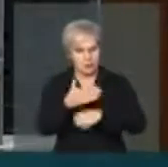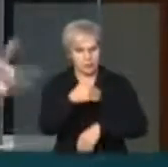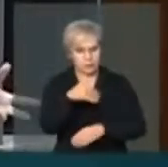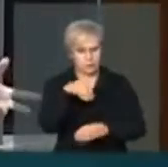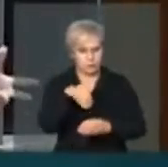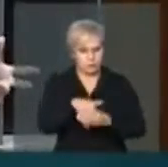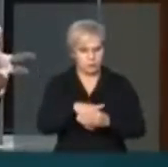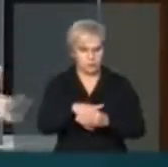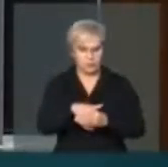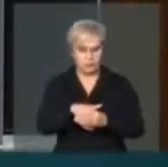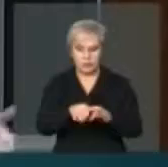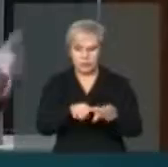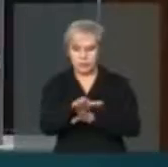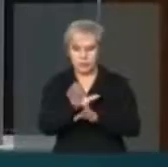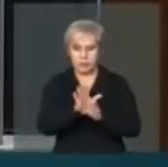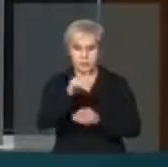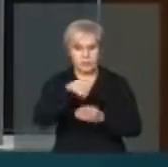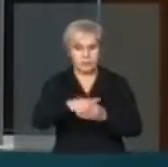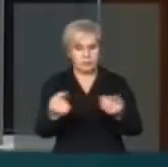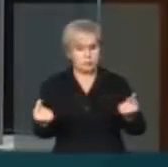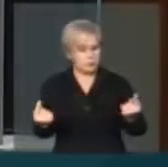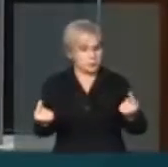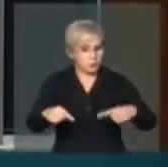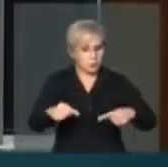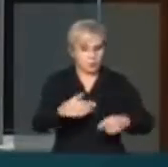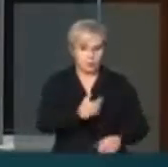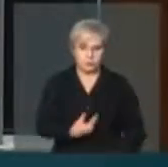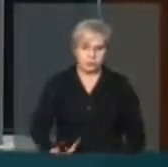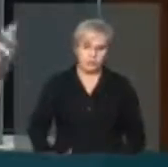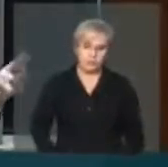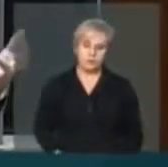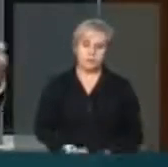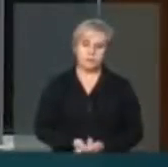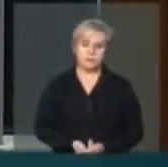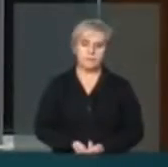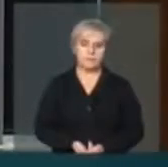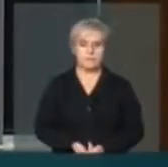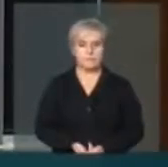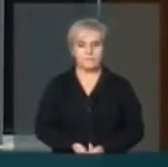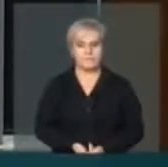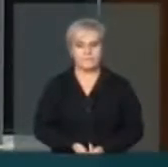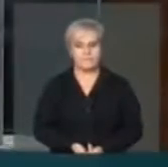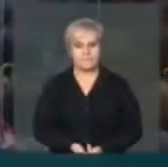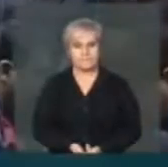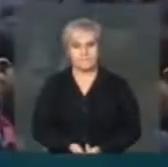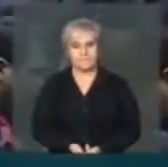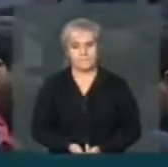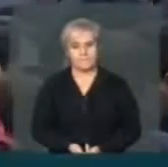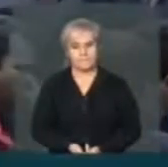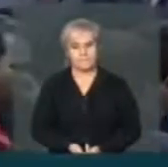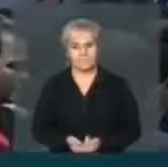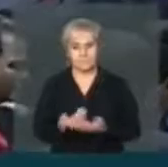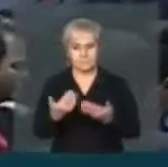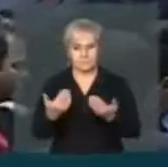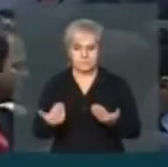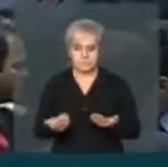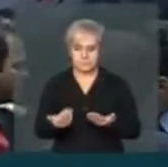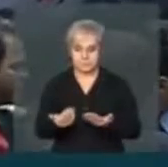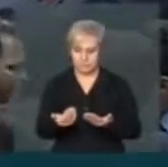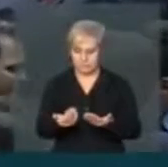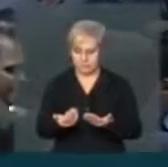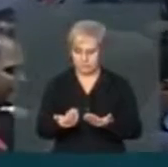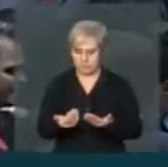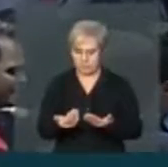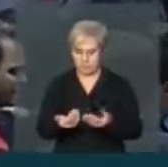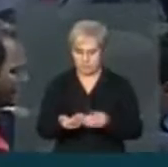votações contrárias, indo de encontro a um discurso que o governo tem tido ao longo de tantos anos. Então, por esse é um dos motivos